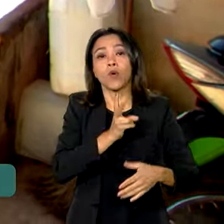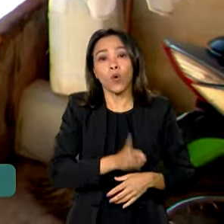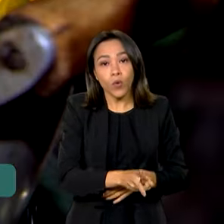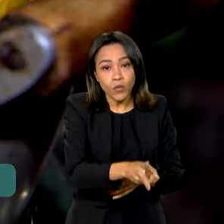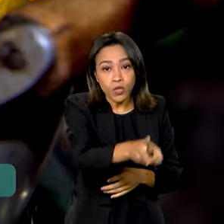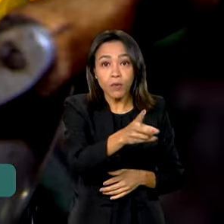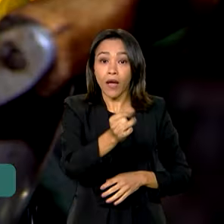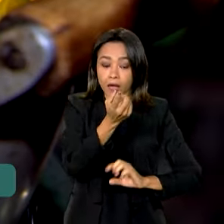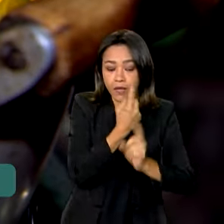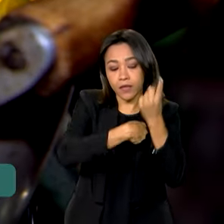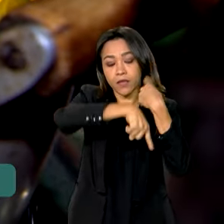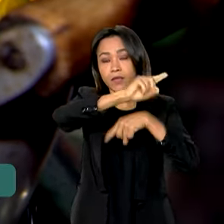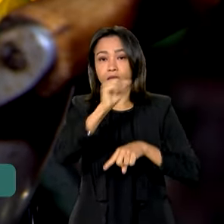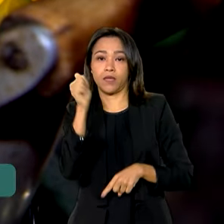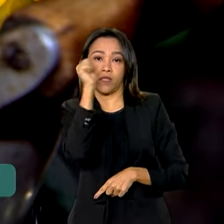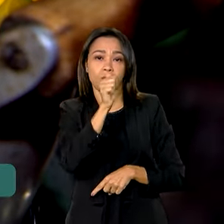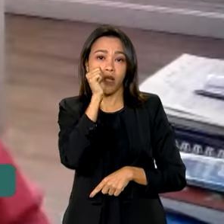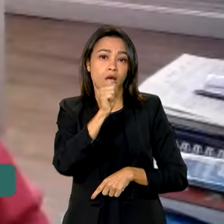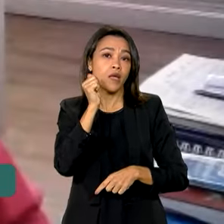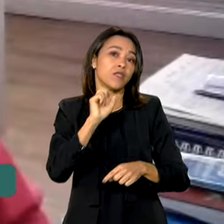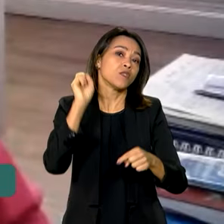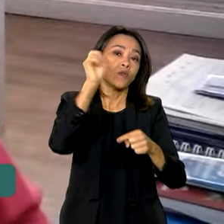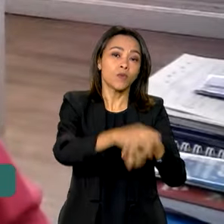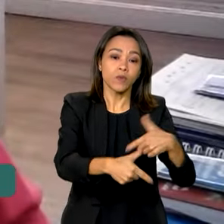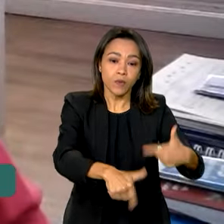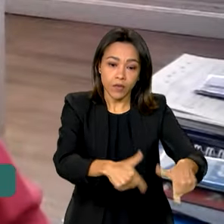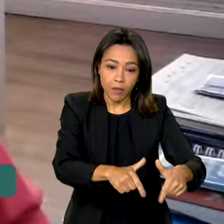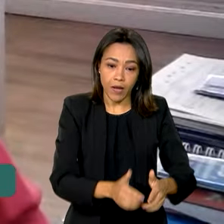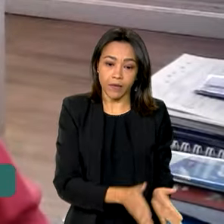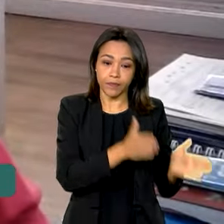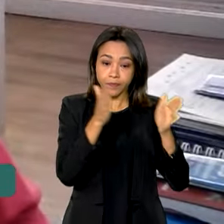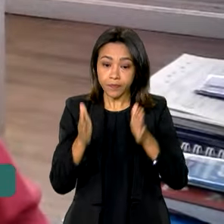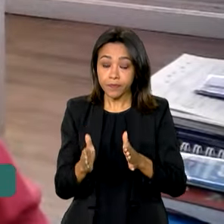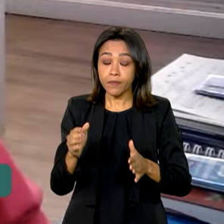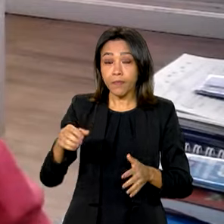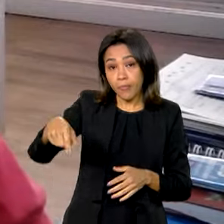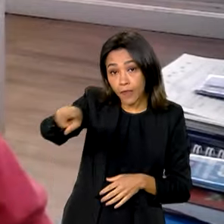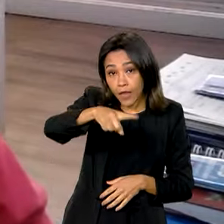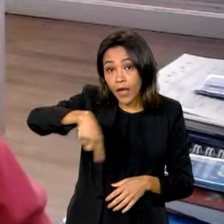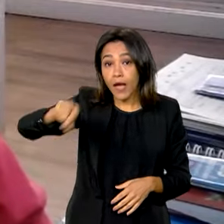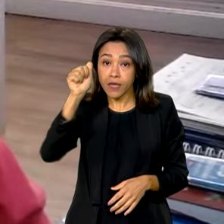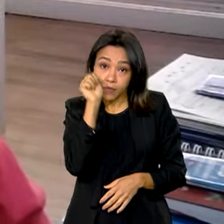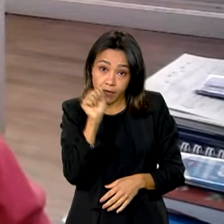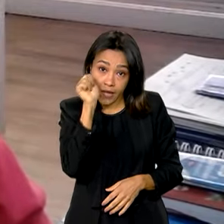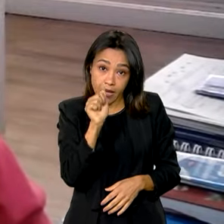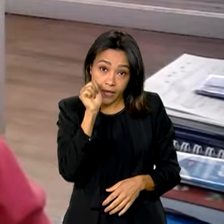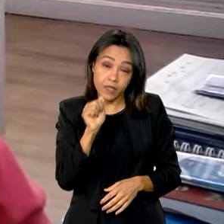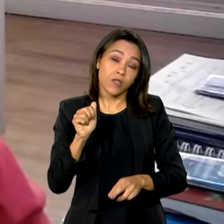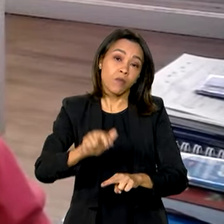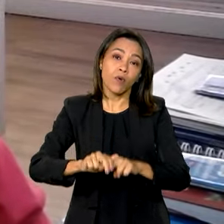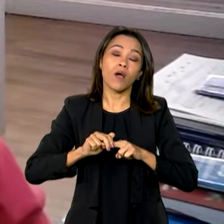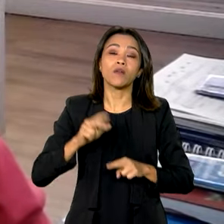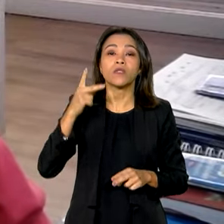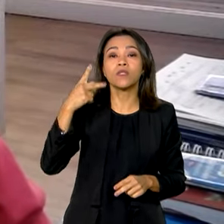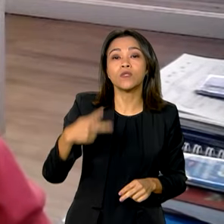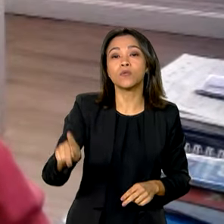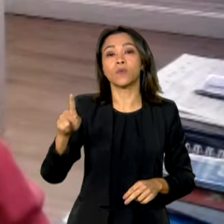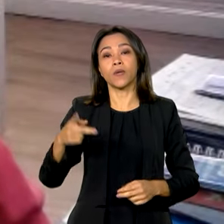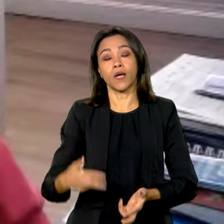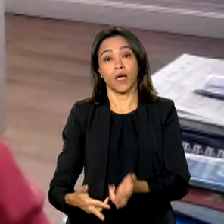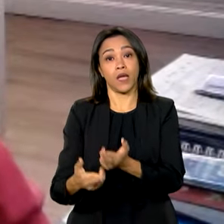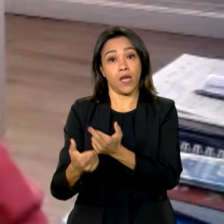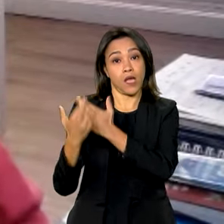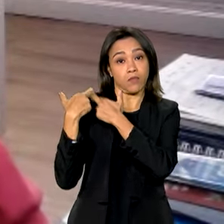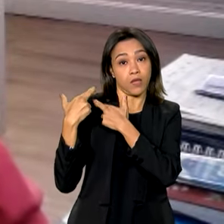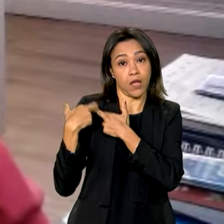ascensão das mulheres no mercado de trabalho. As mulheres, por causa da sua atribuição com esse tema do